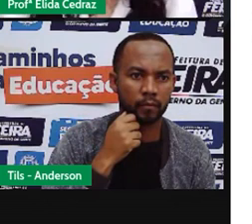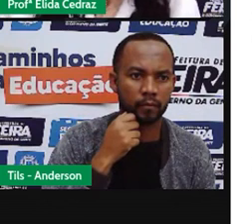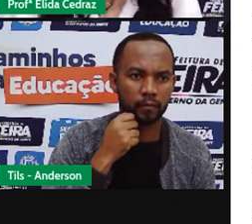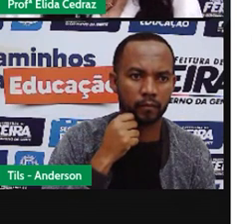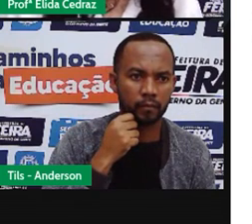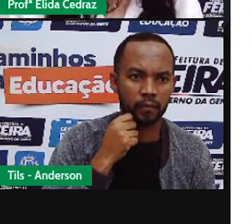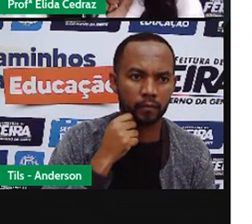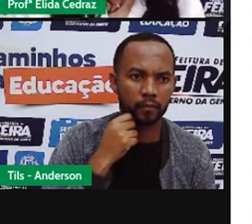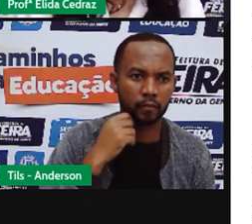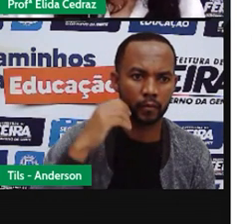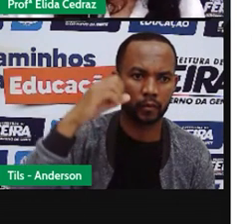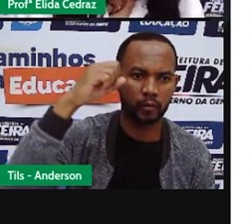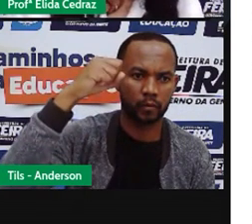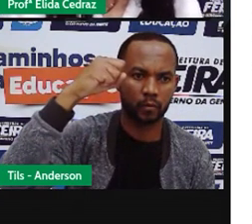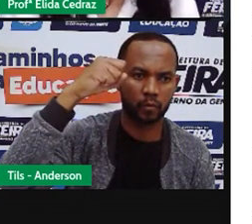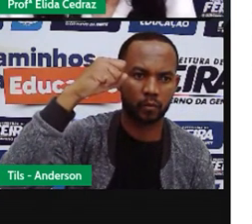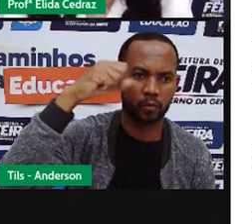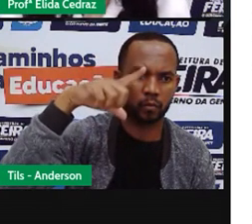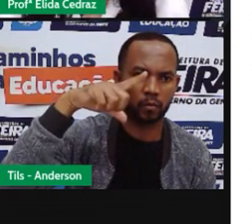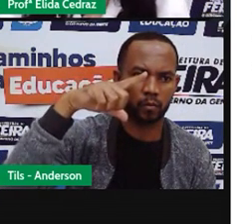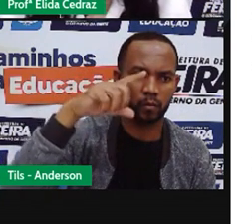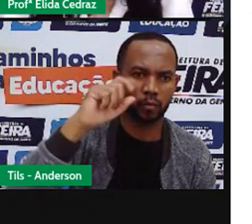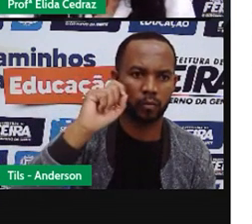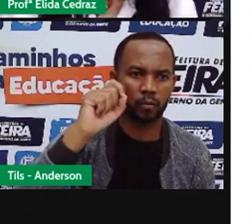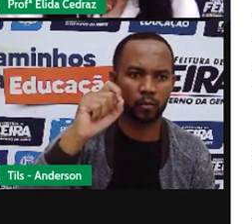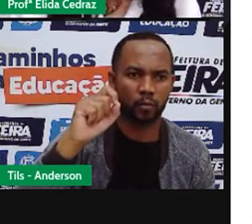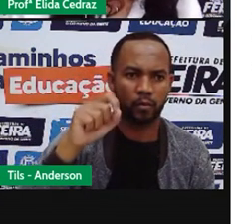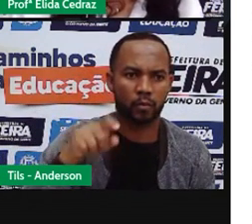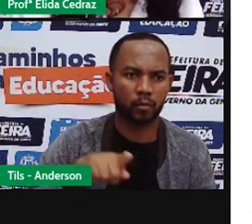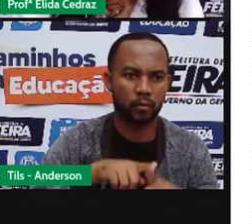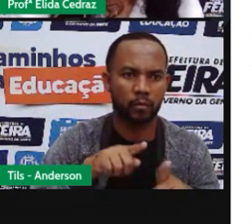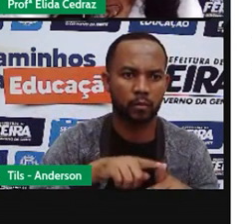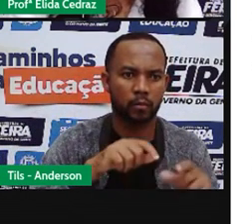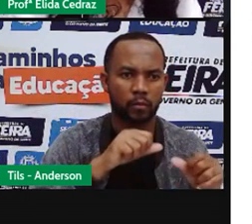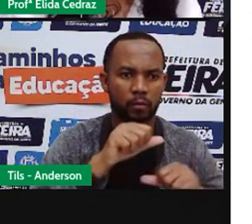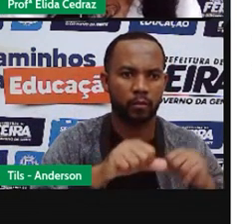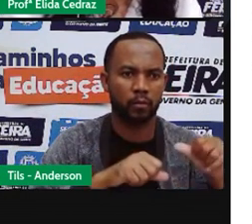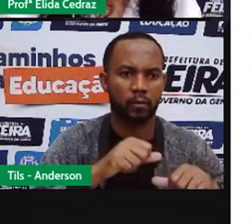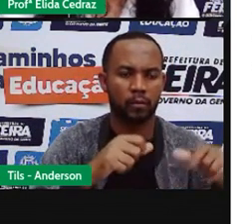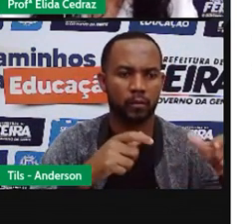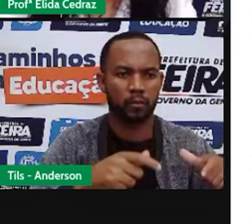O sol se move, por isso a sombra muda de lugar?